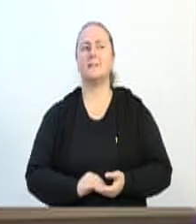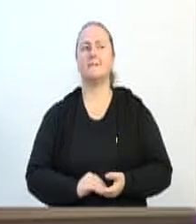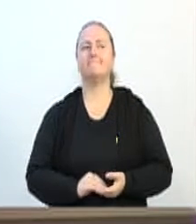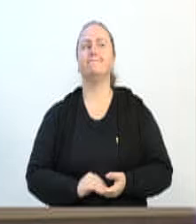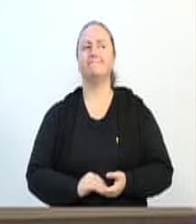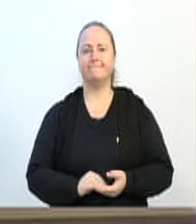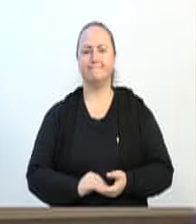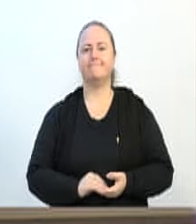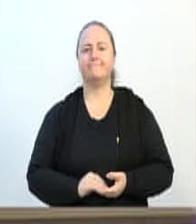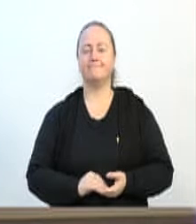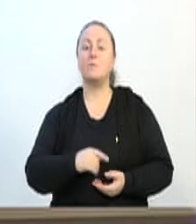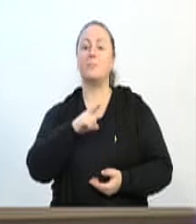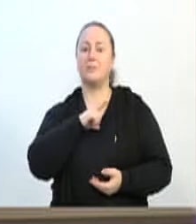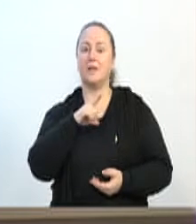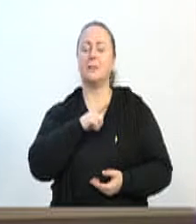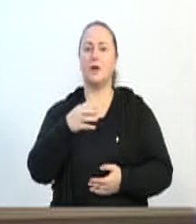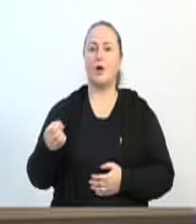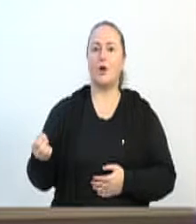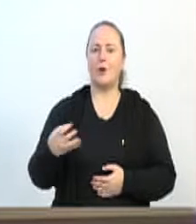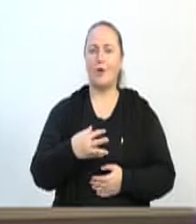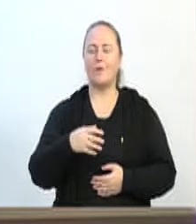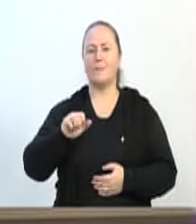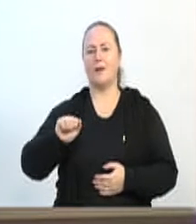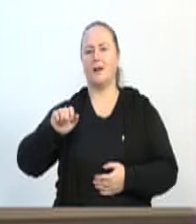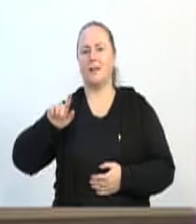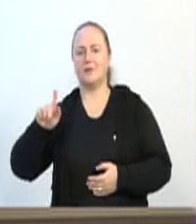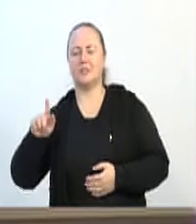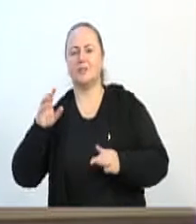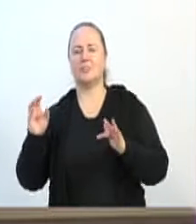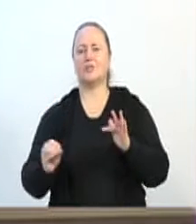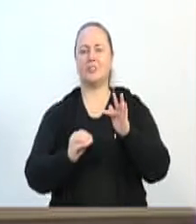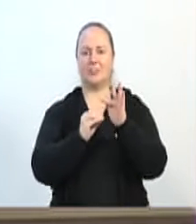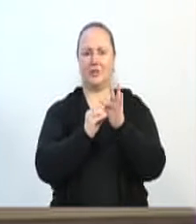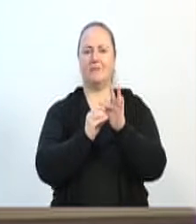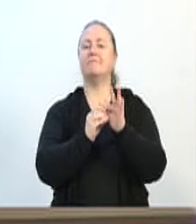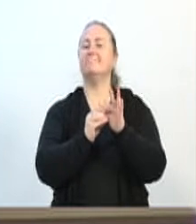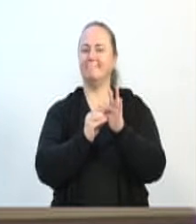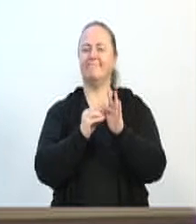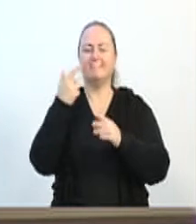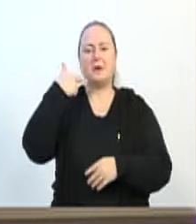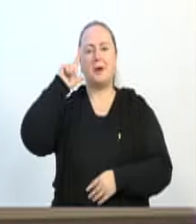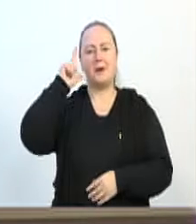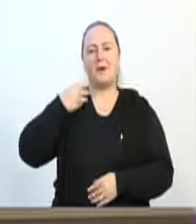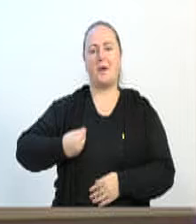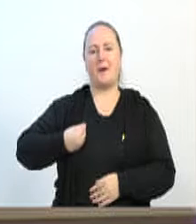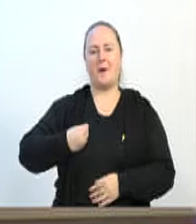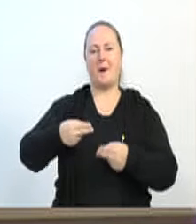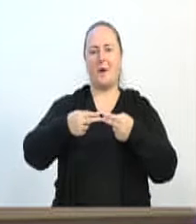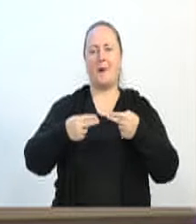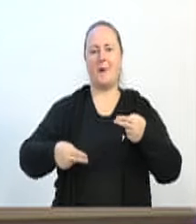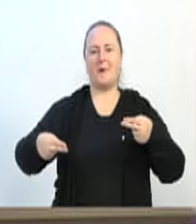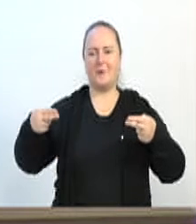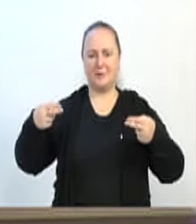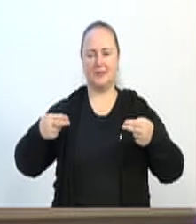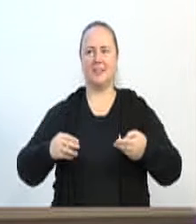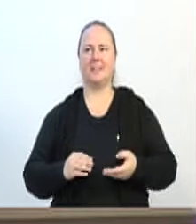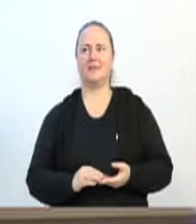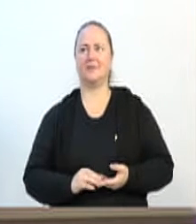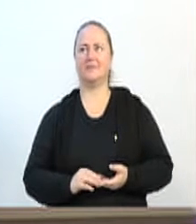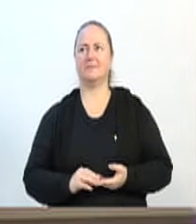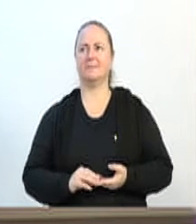entrega do novo Ambulatório Geral da Fortaleza que nós tivemos ontem. Eu entendo